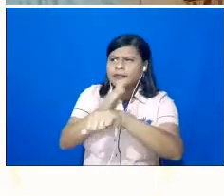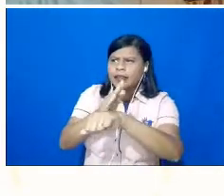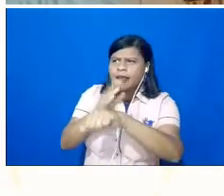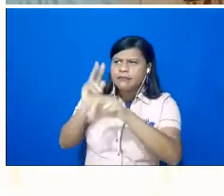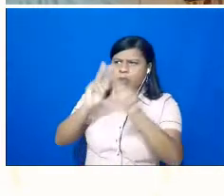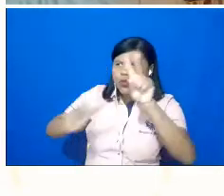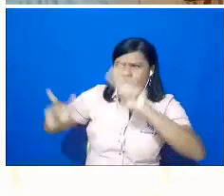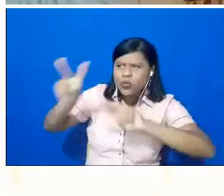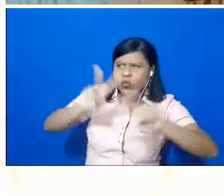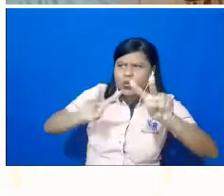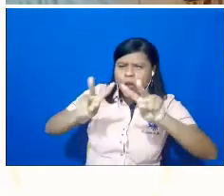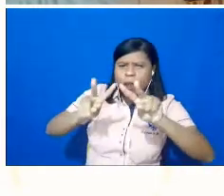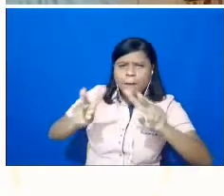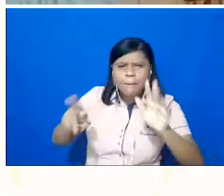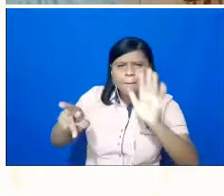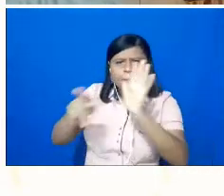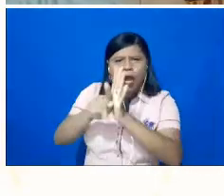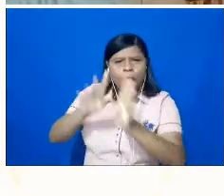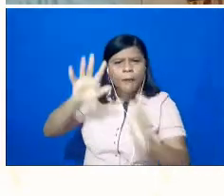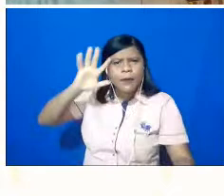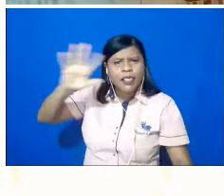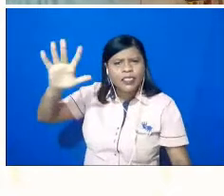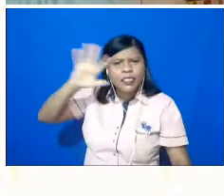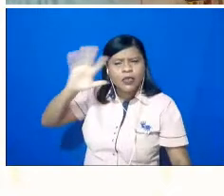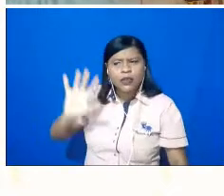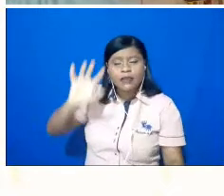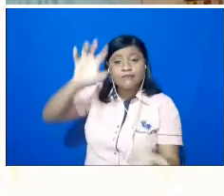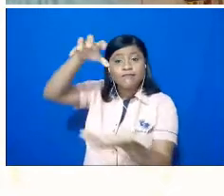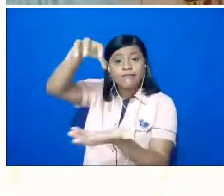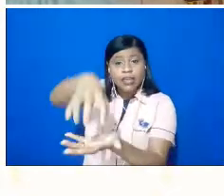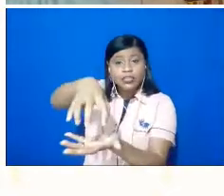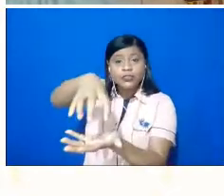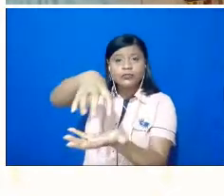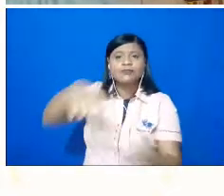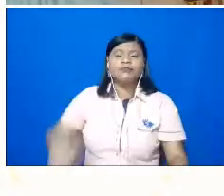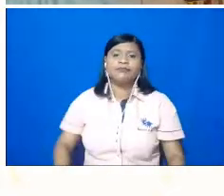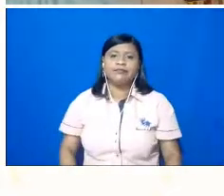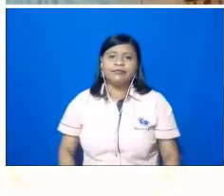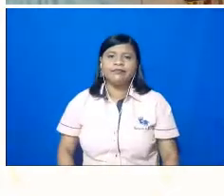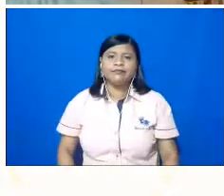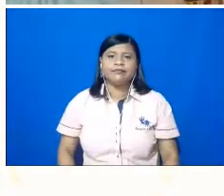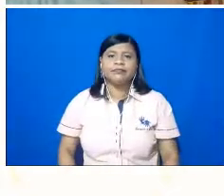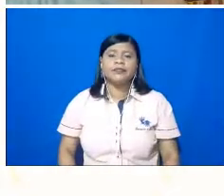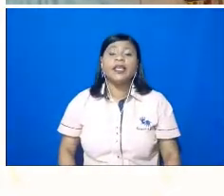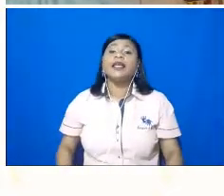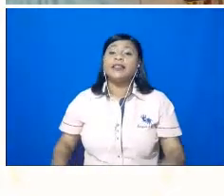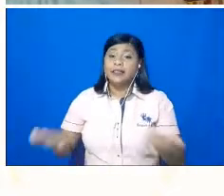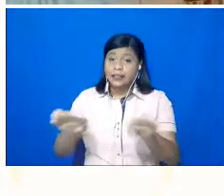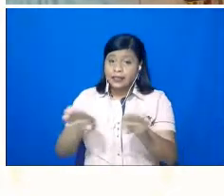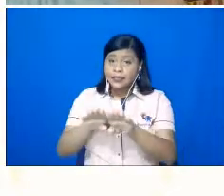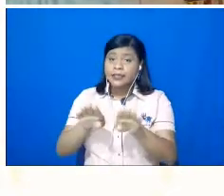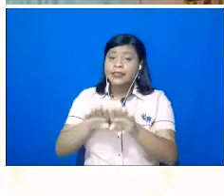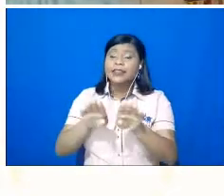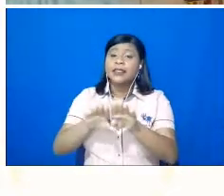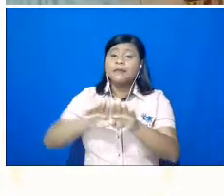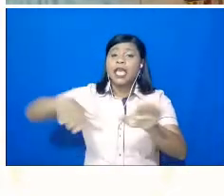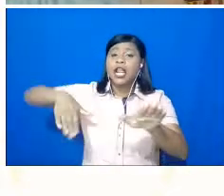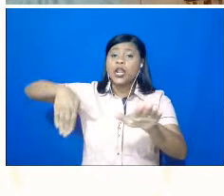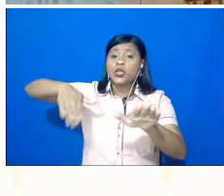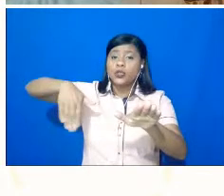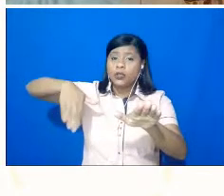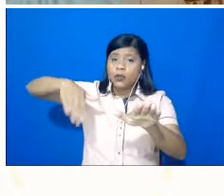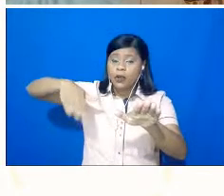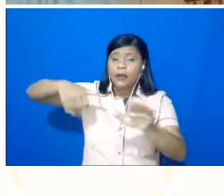teóricas na região e aí, nada mais emblemático em relação ao litoral do Paraná, um dos cartões